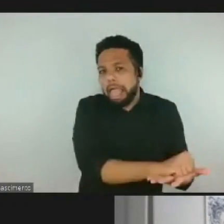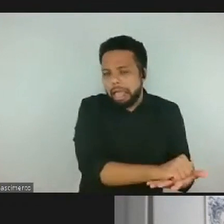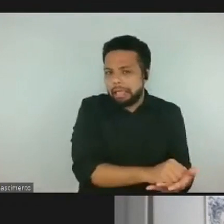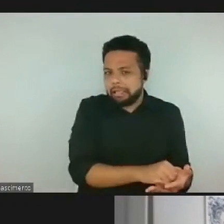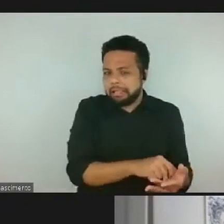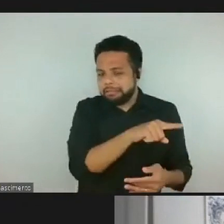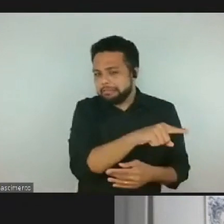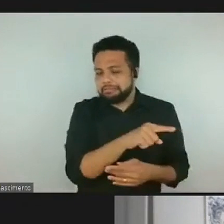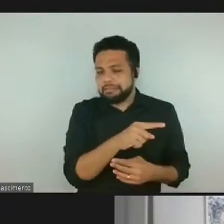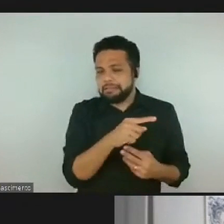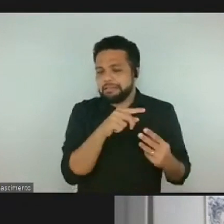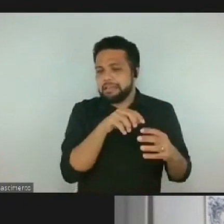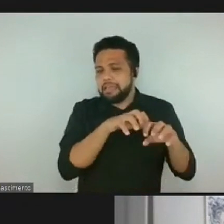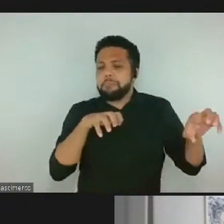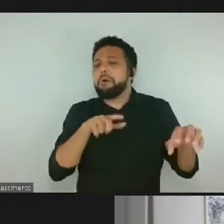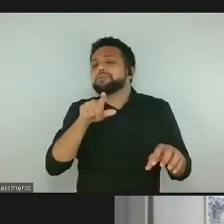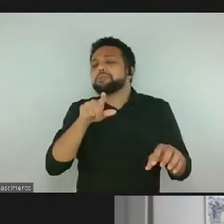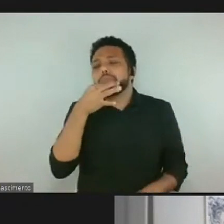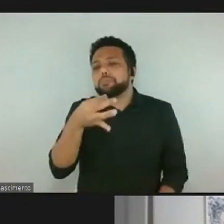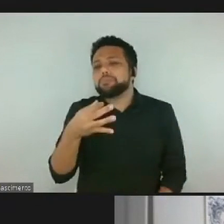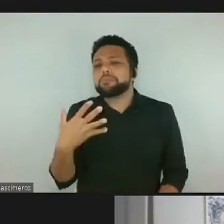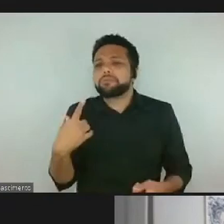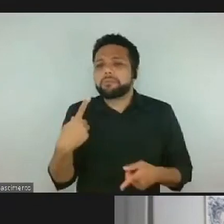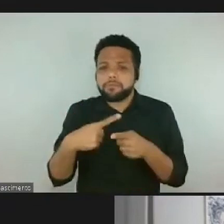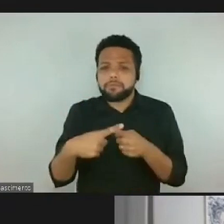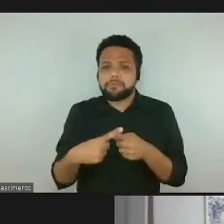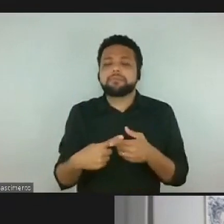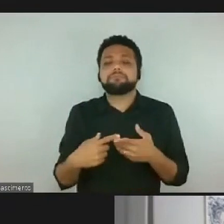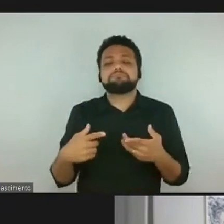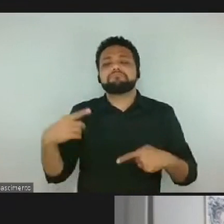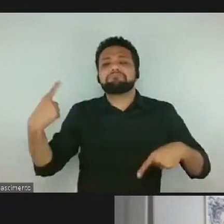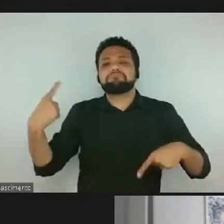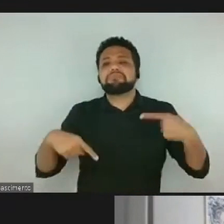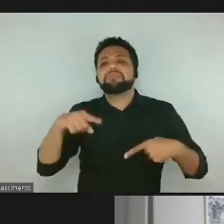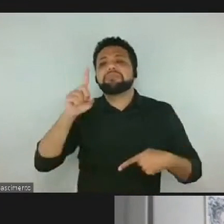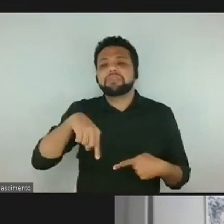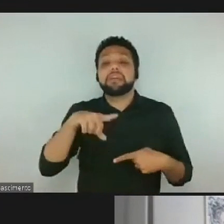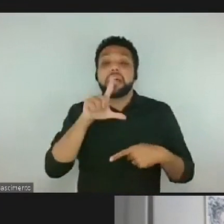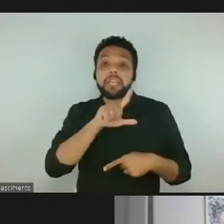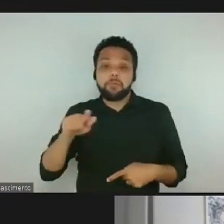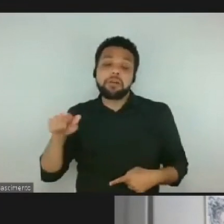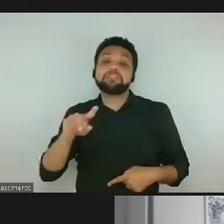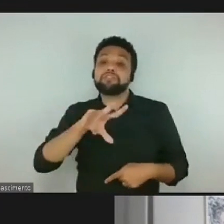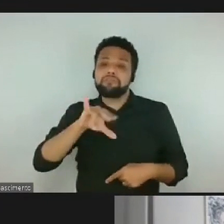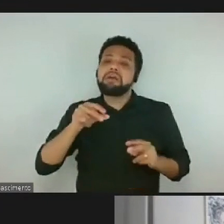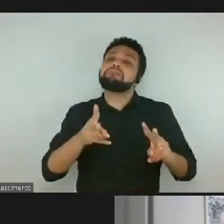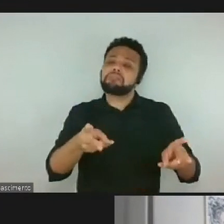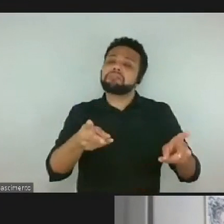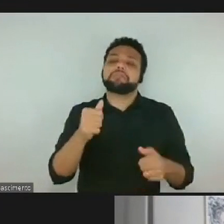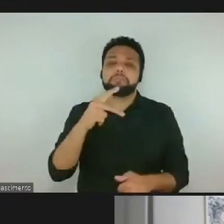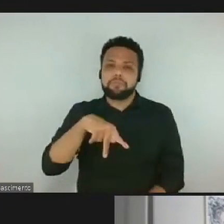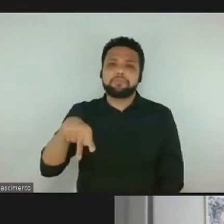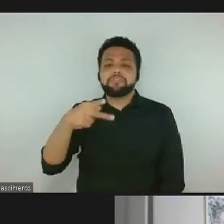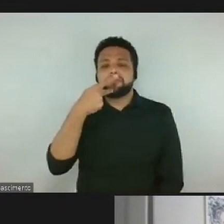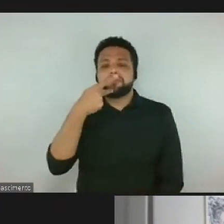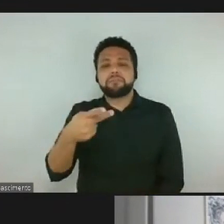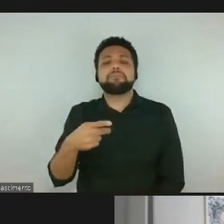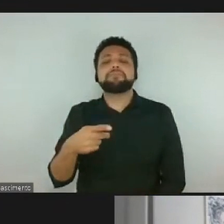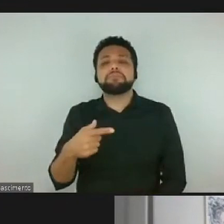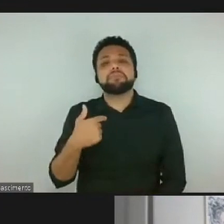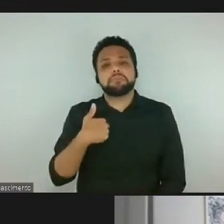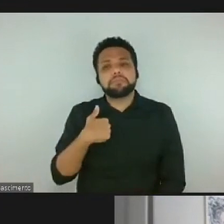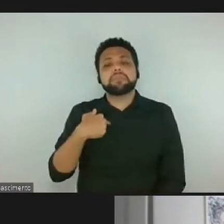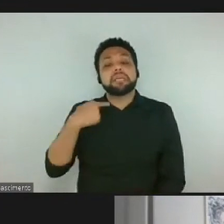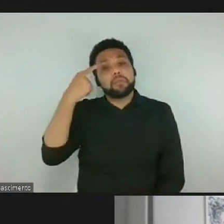remota. O que vocês acham disso? Porque todo mundo discute que é uma linguagem que veio para ficar. O professor acabou de falar isso. E eu tenho a